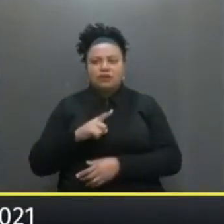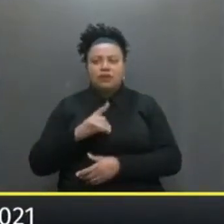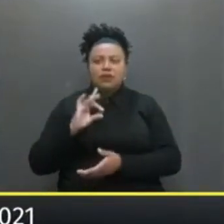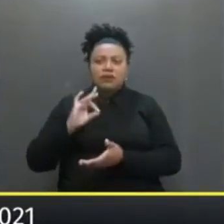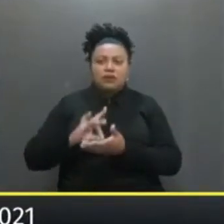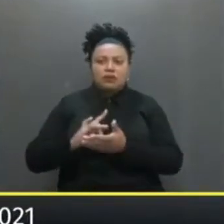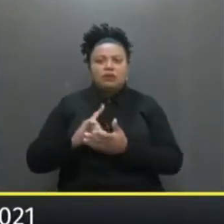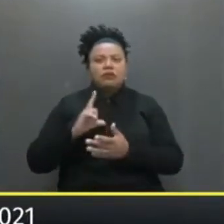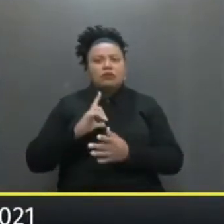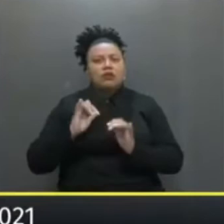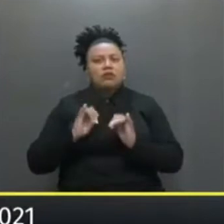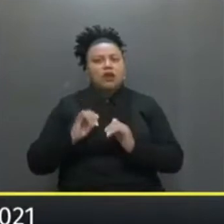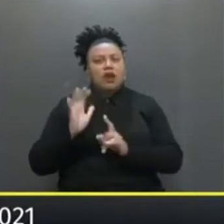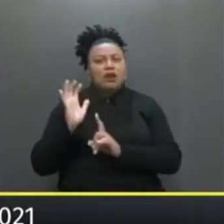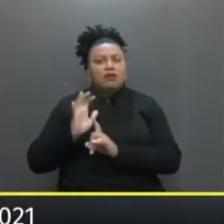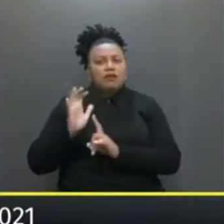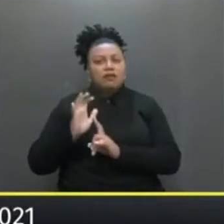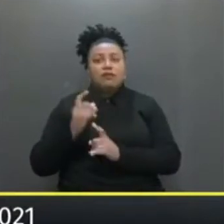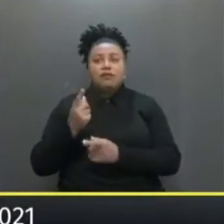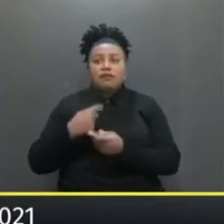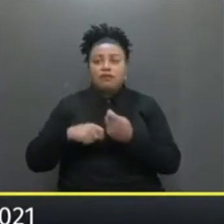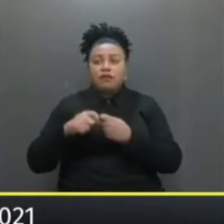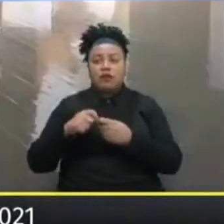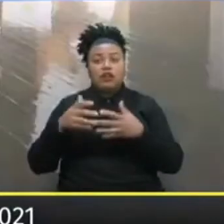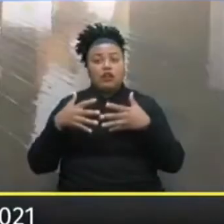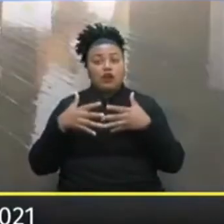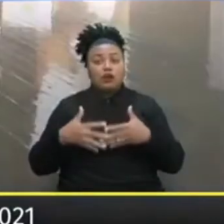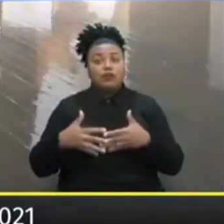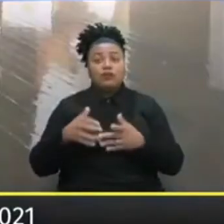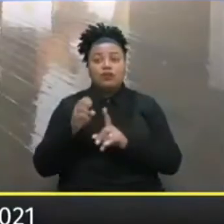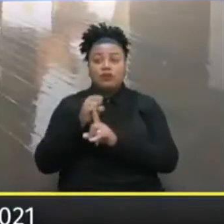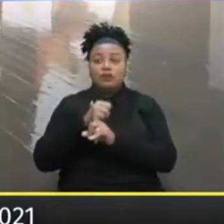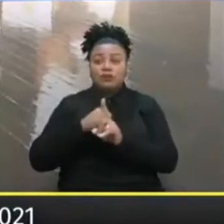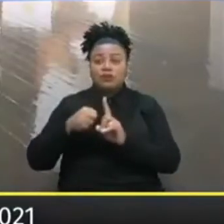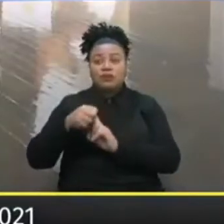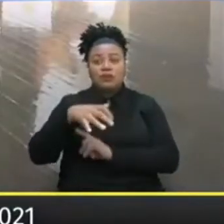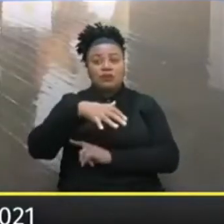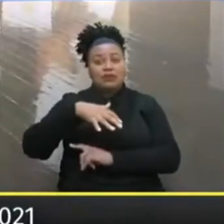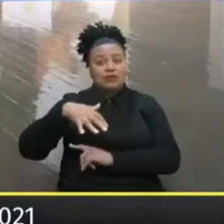Realmente A repercussão Econômica Da confusão Que se deu Na sociedade